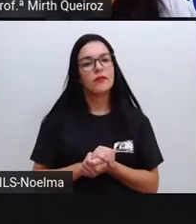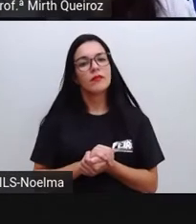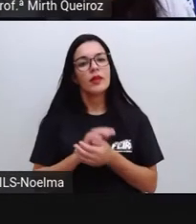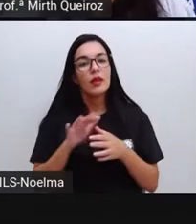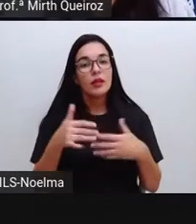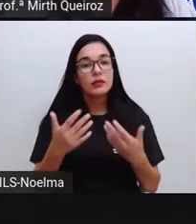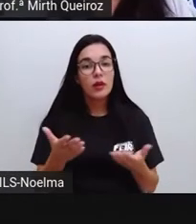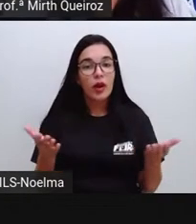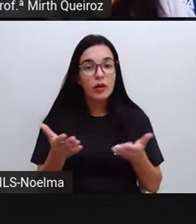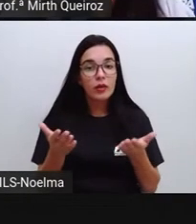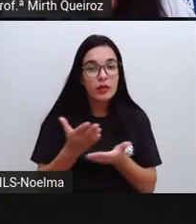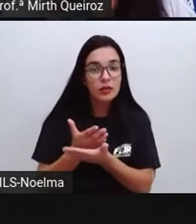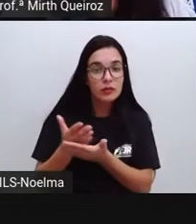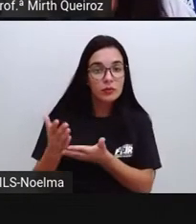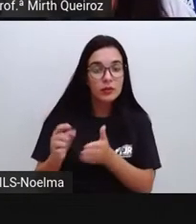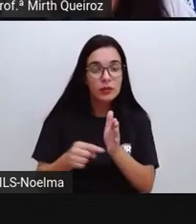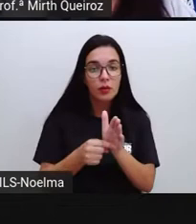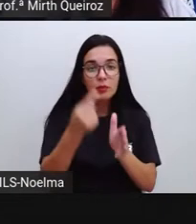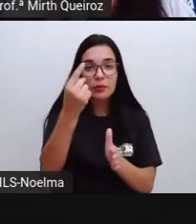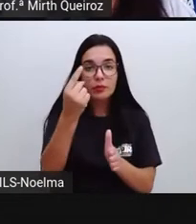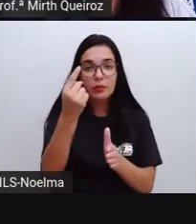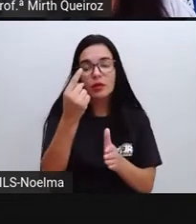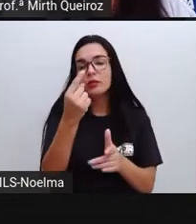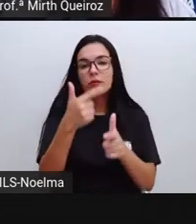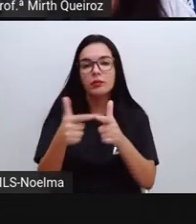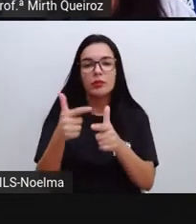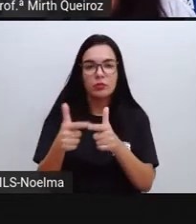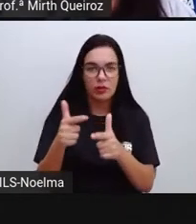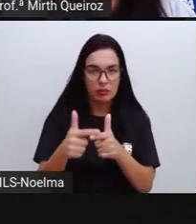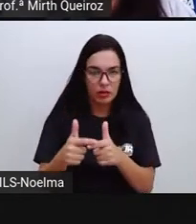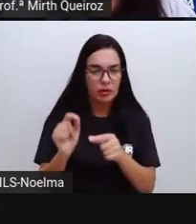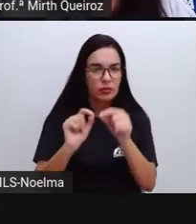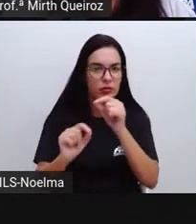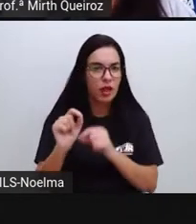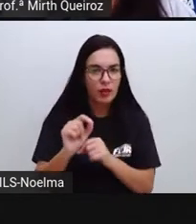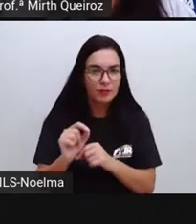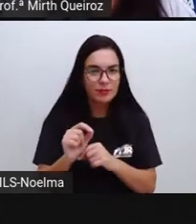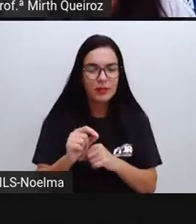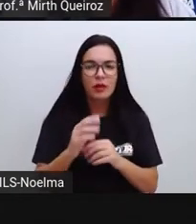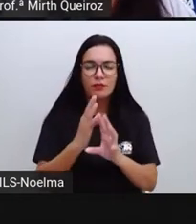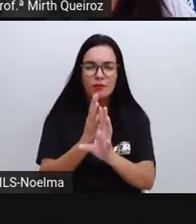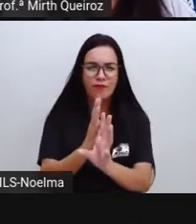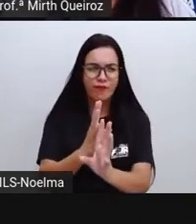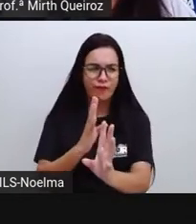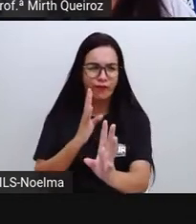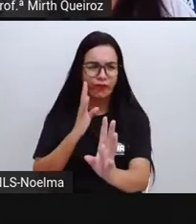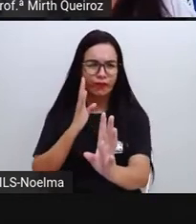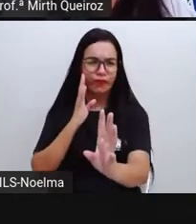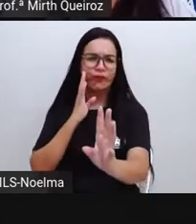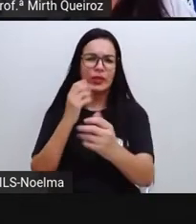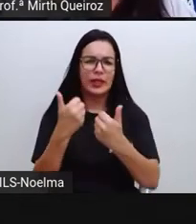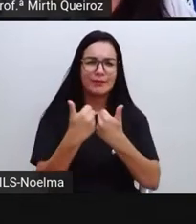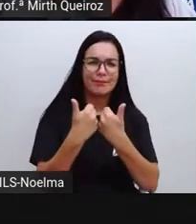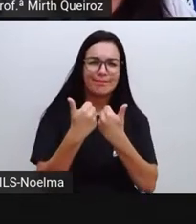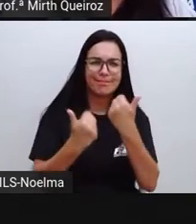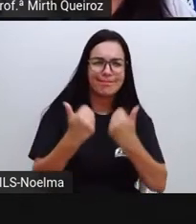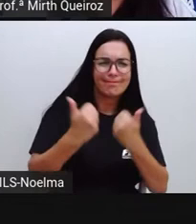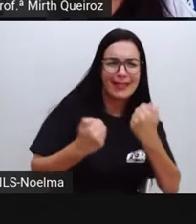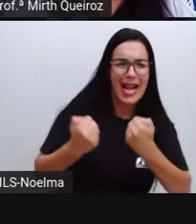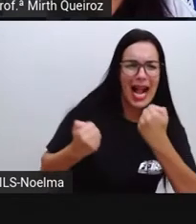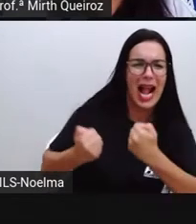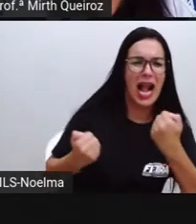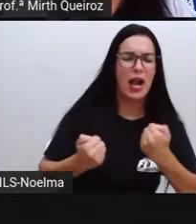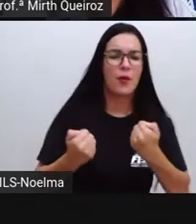E assim a gente vai para o nosso problema número um, problema de congestionamento. A cidade